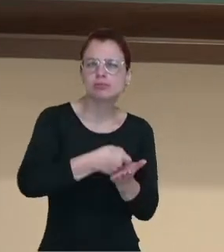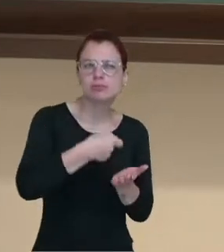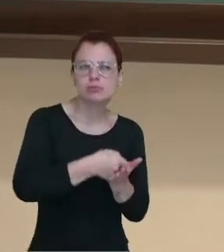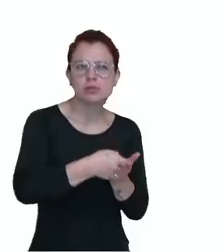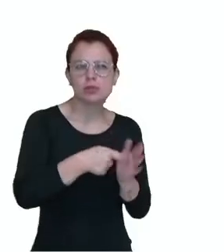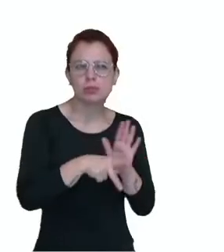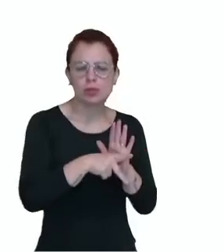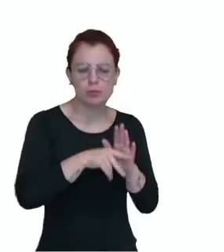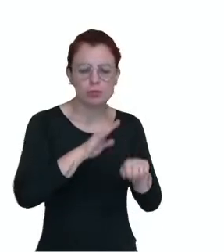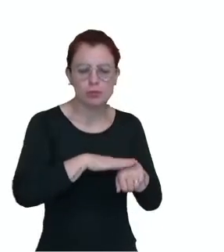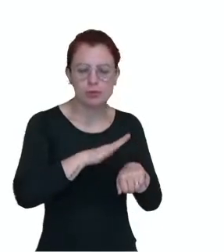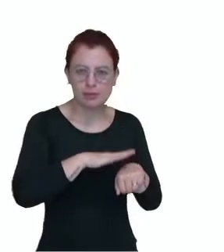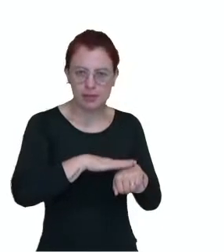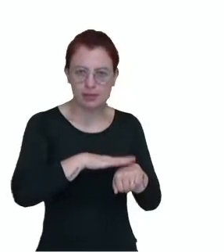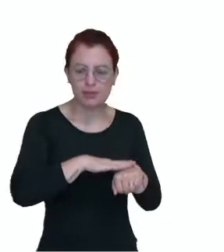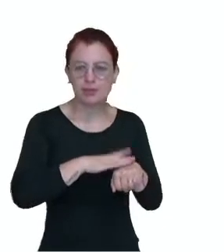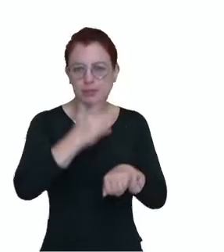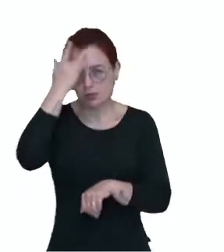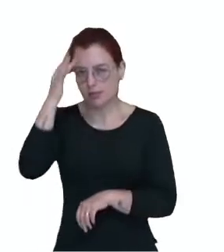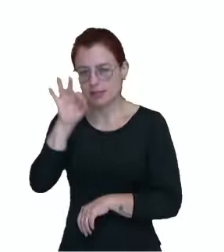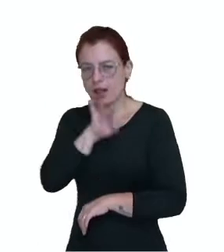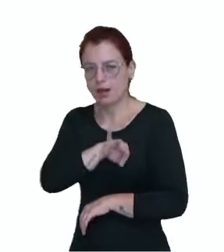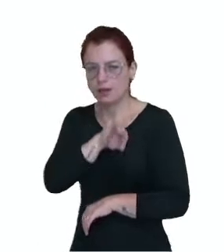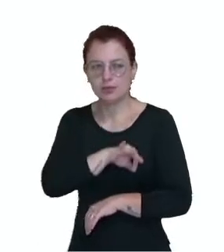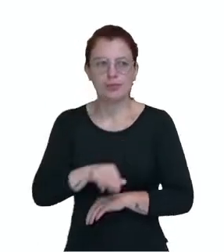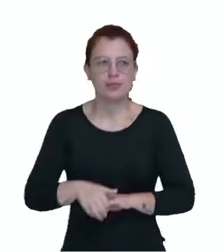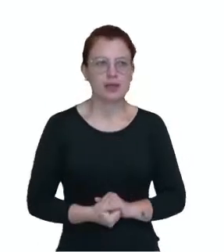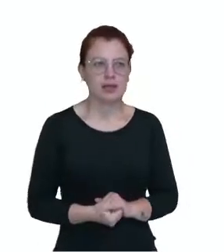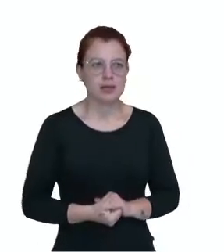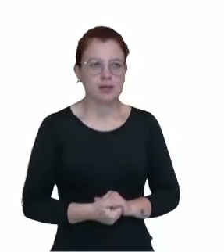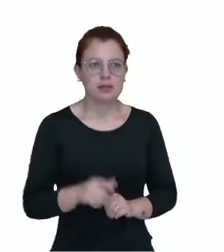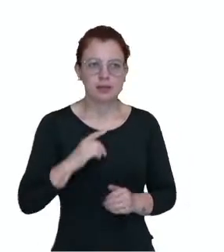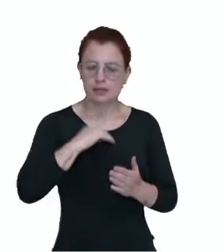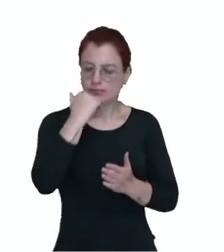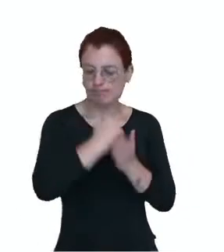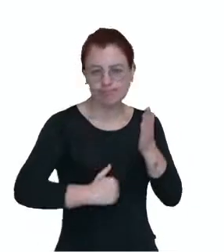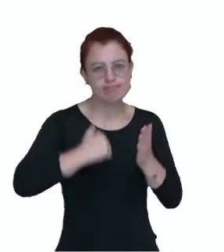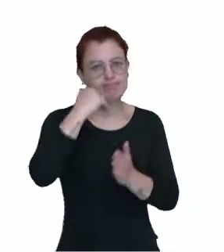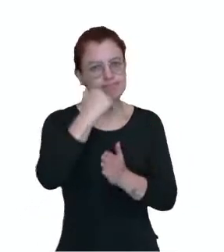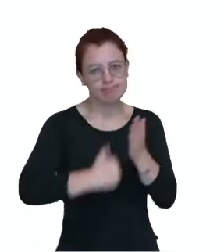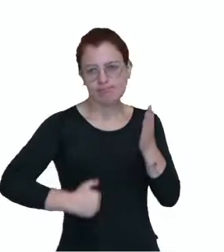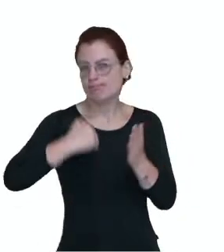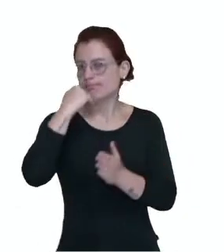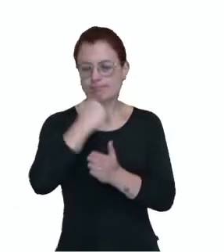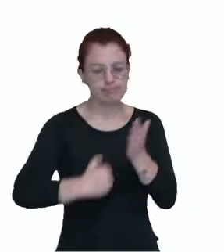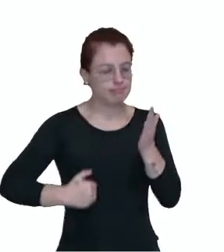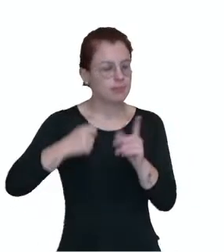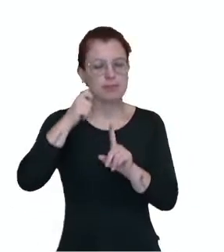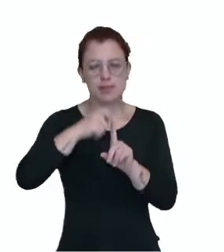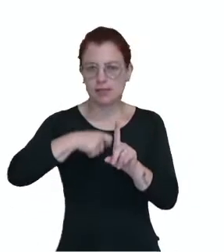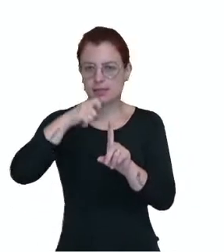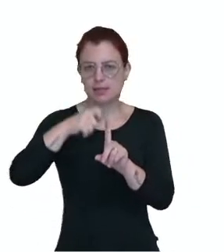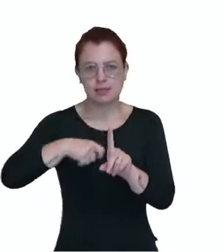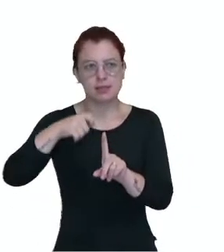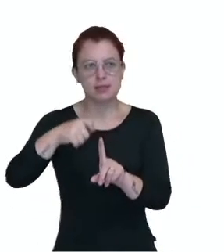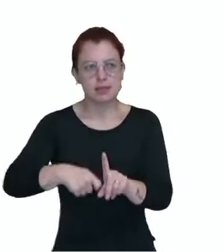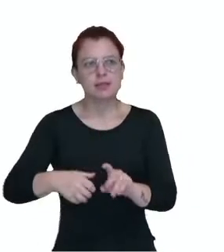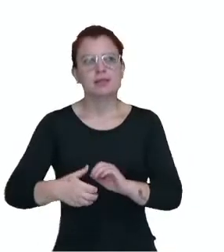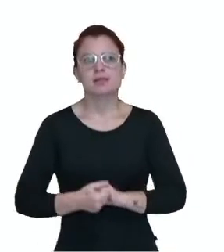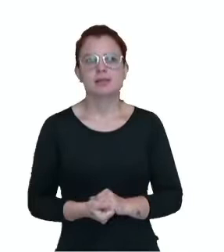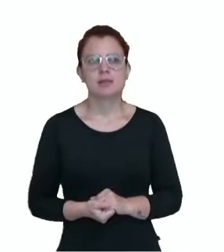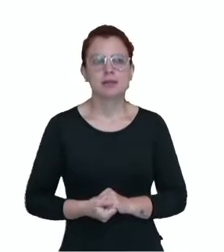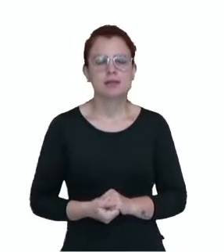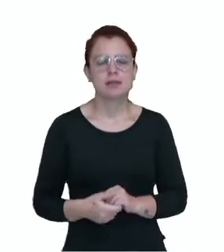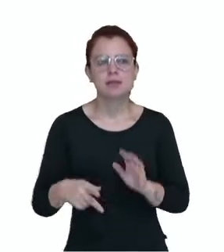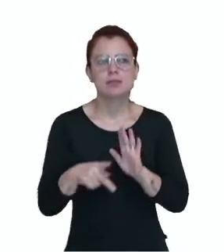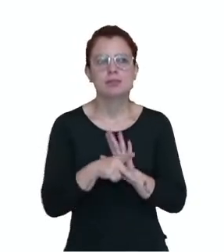momento do recebimento da renda, ou seja, é um desconto mensal aplicado pela Receita Federal sobre o salário